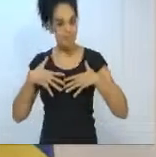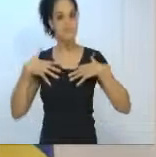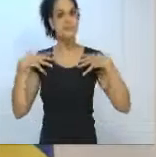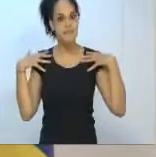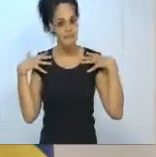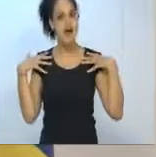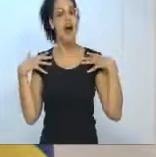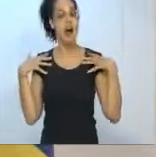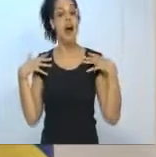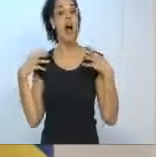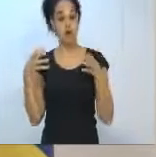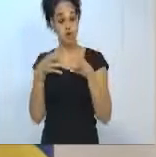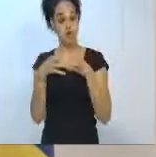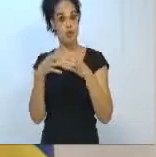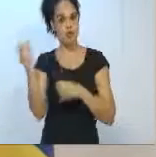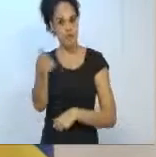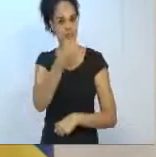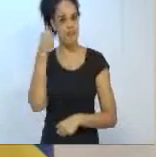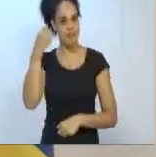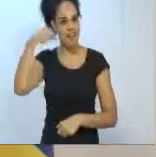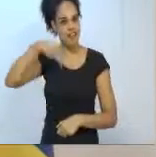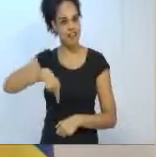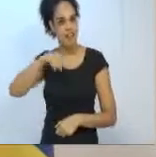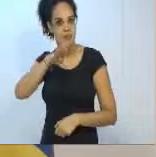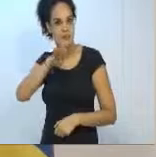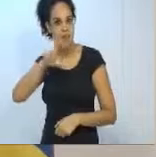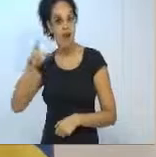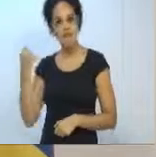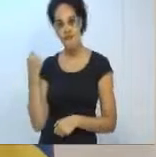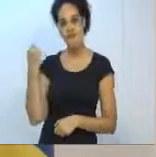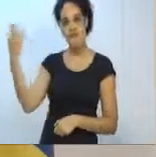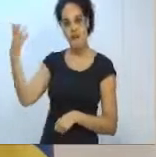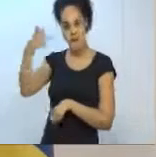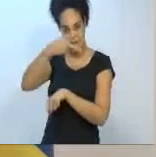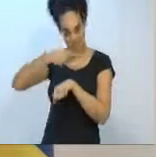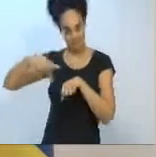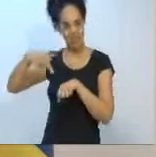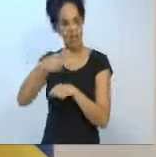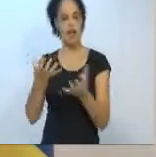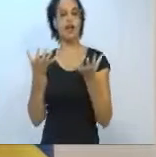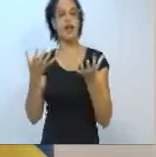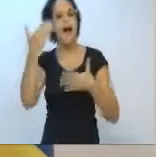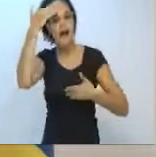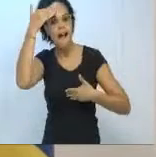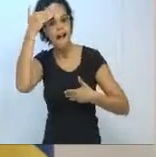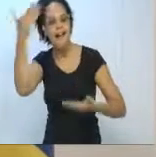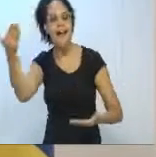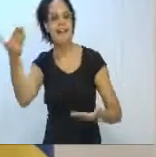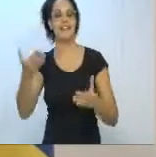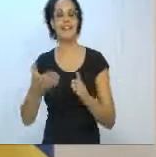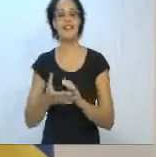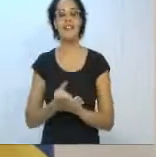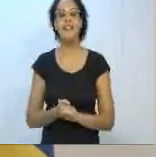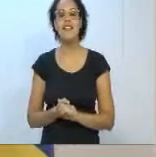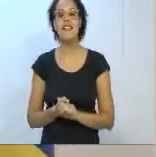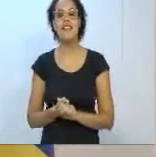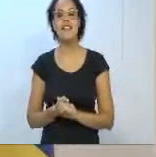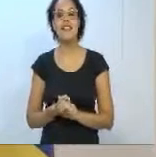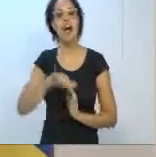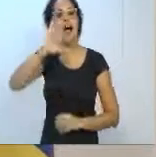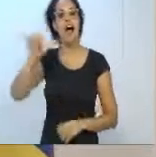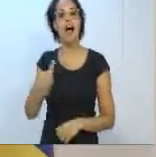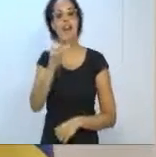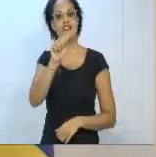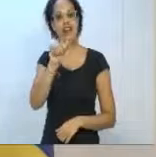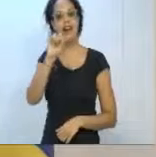fora. Gostaria de fazer agradecimentos, se possível, gostaria de agradecer o Jailson